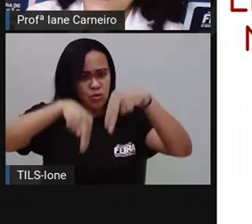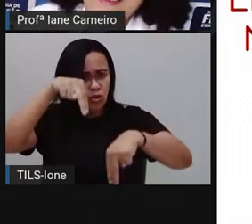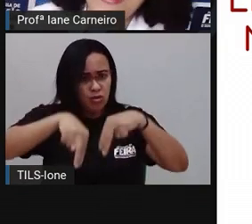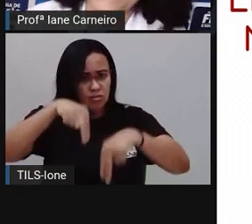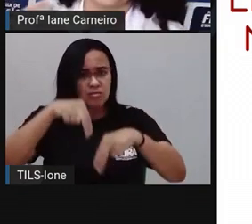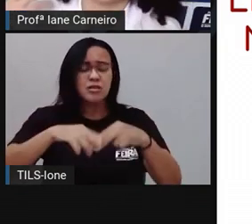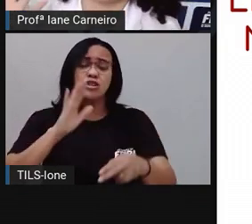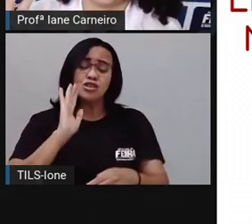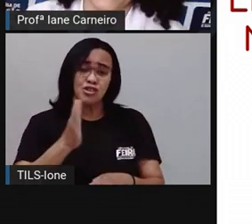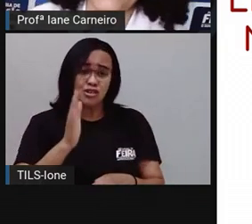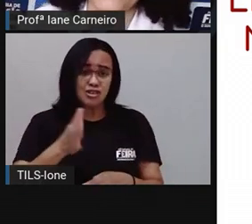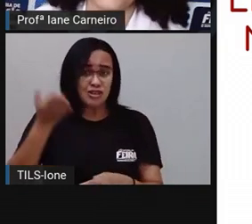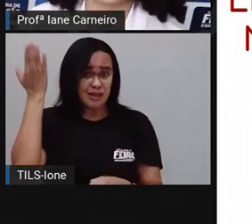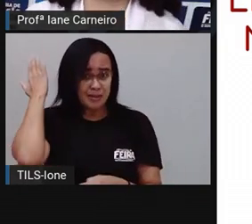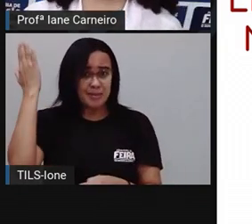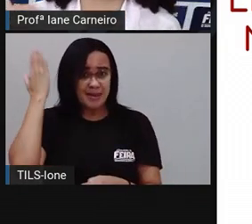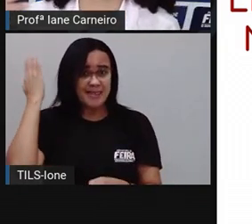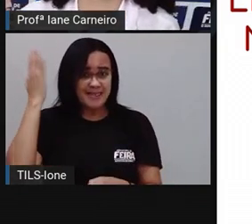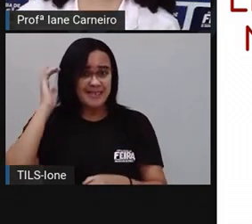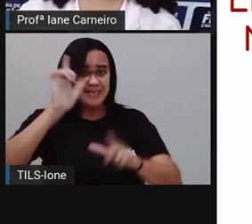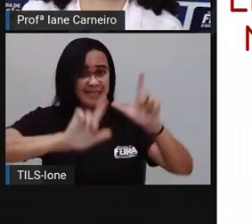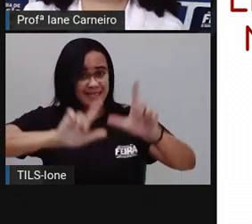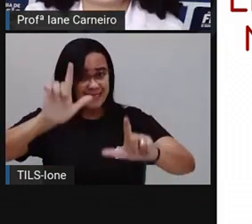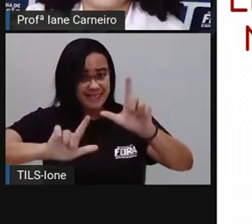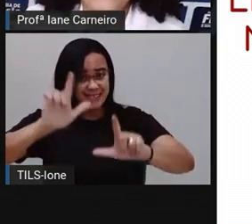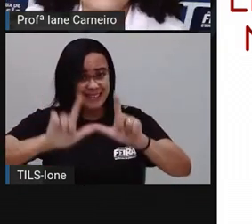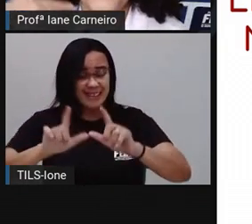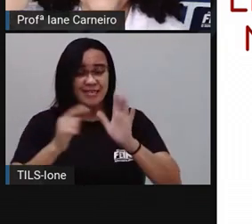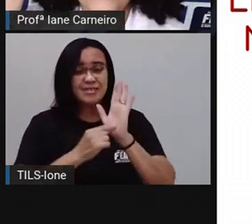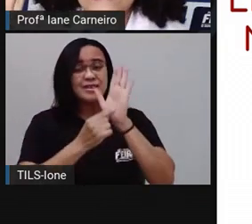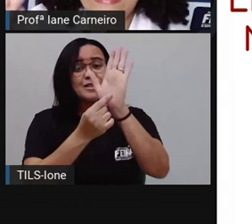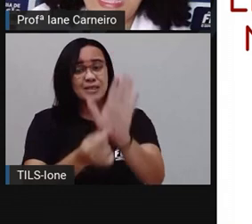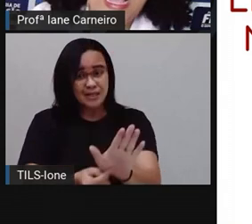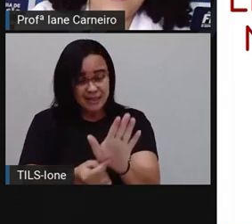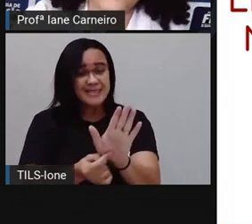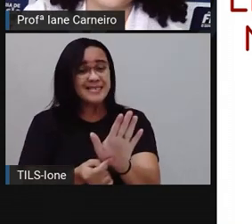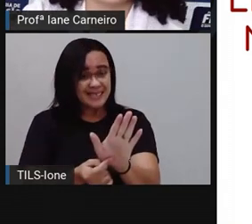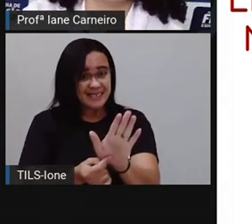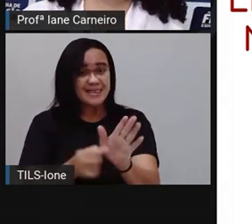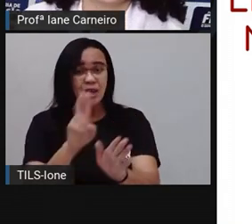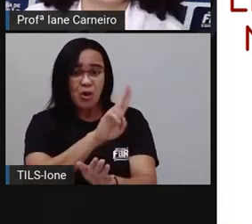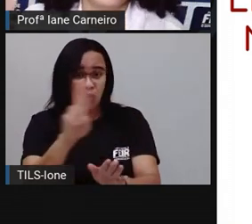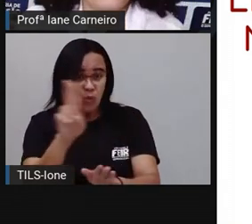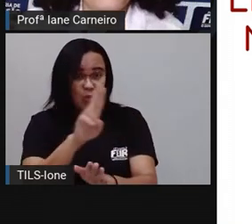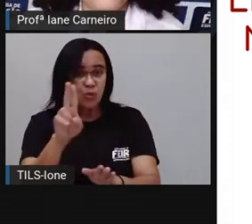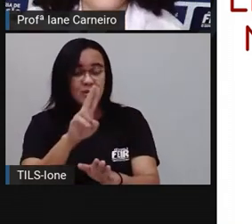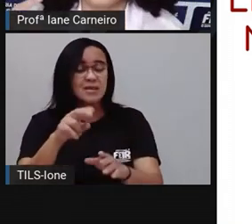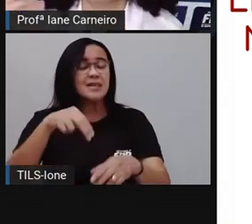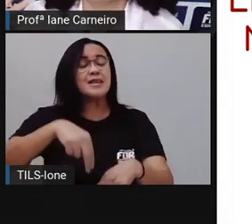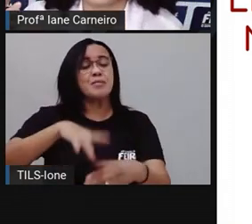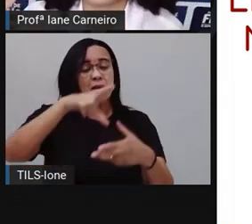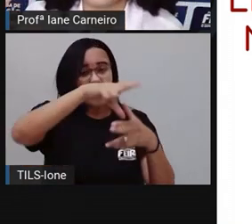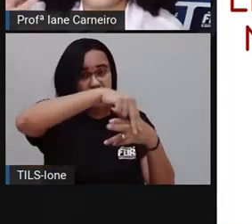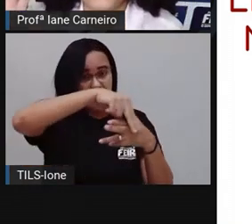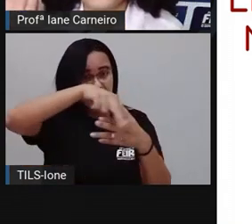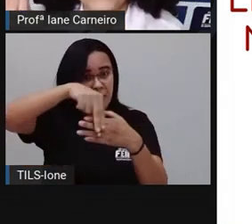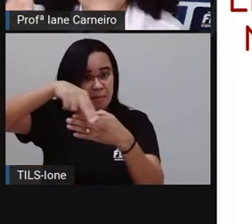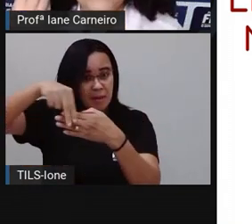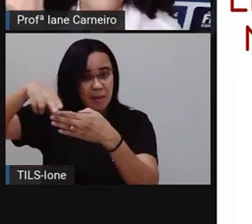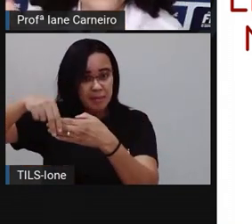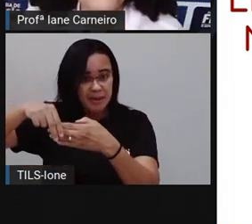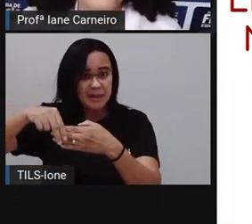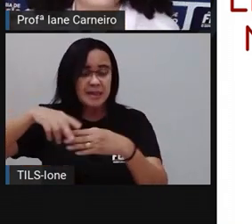passava aqui no nordeste, né? Contando sobre o cangaço, né? E a gente vê como